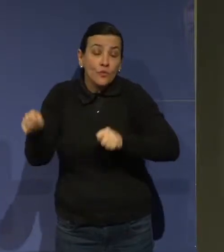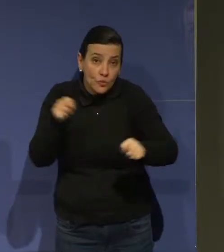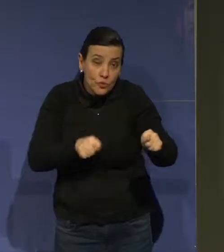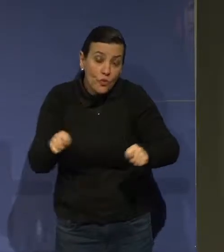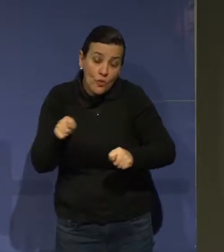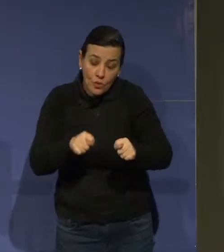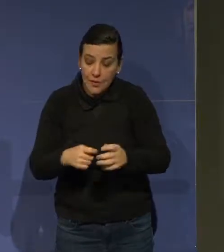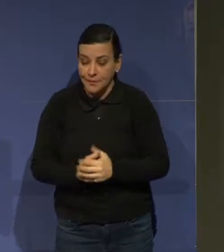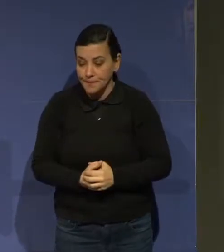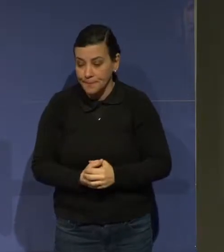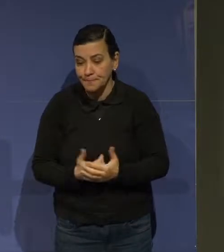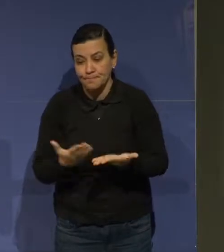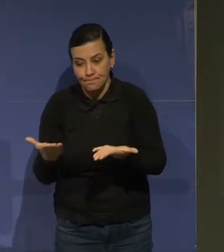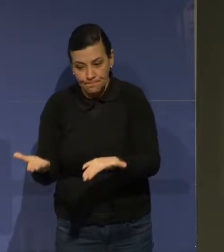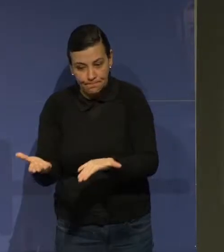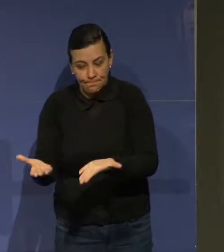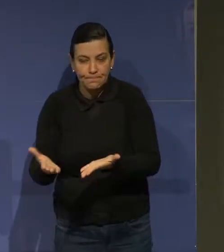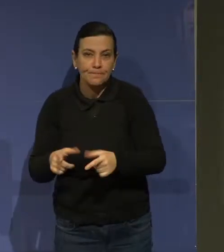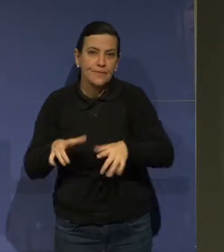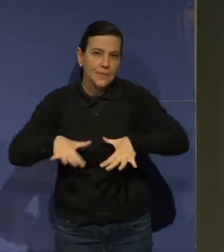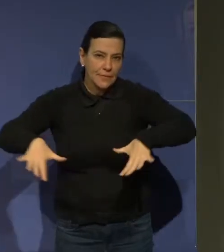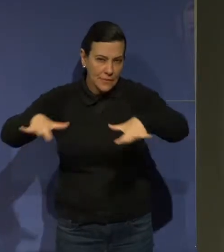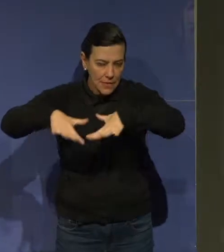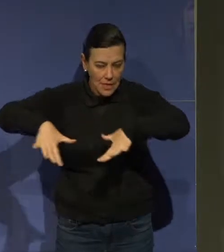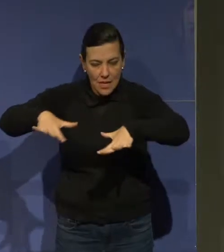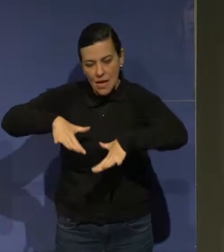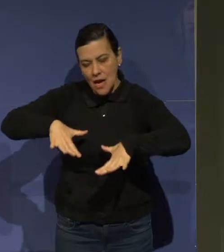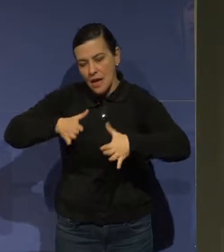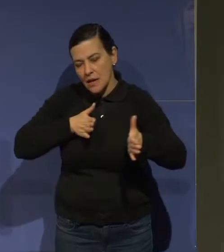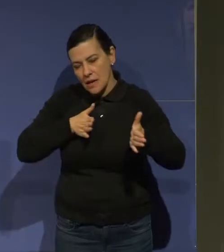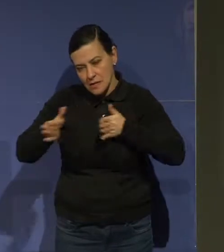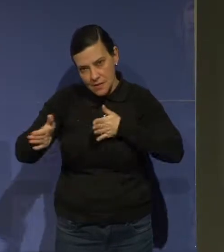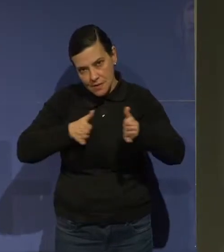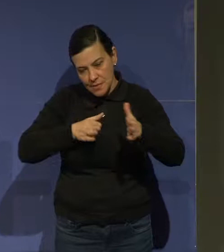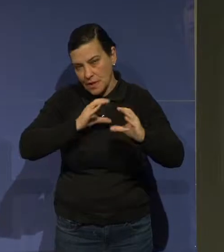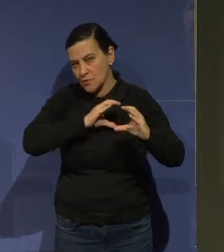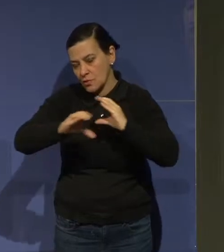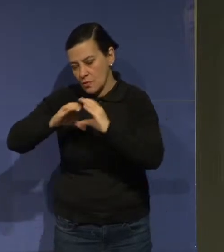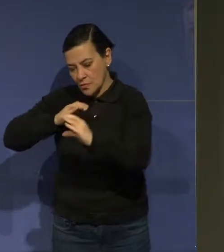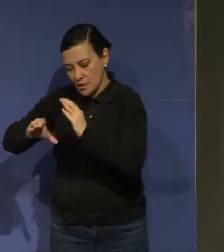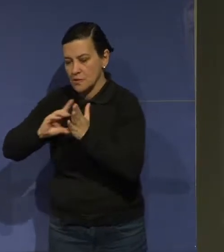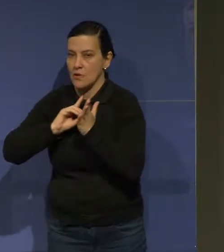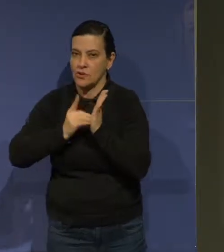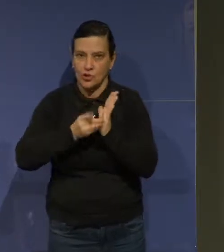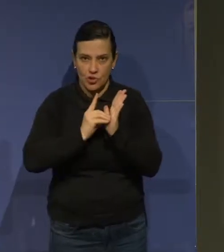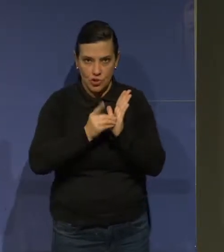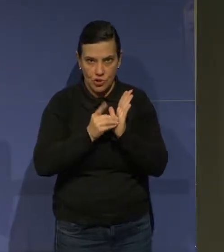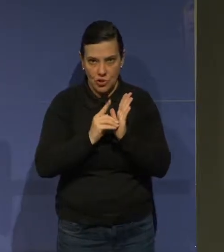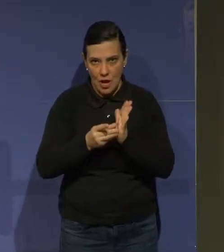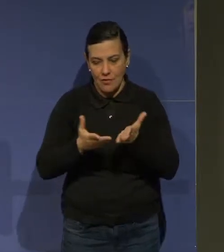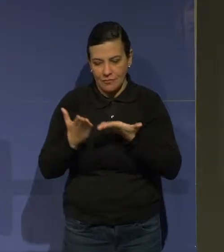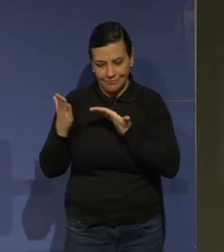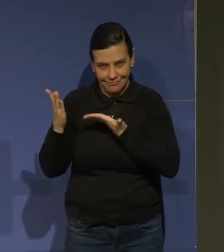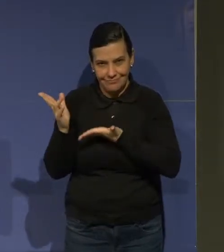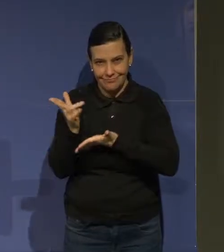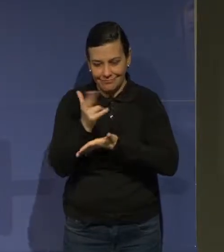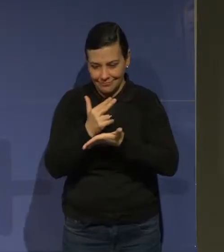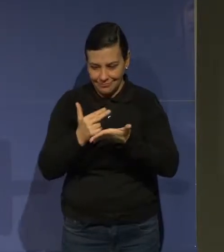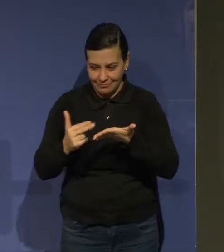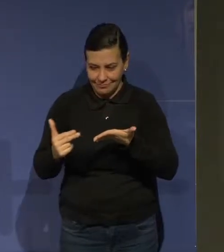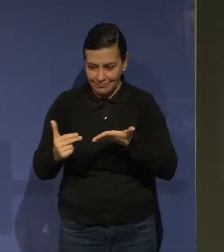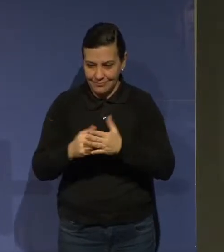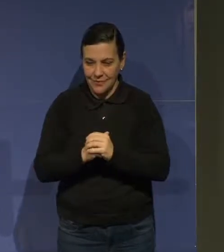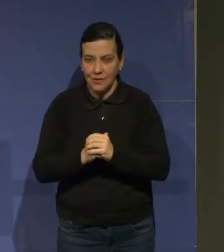Ações da Prefeitura. Na área de acessibilidade comunicacional e digital. Logos, a Central de Interpretação de Livros. Até porque